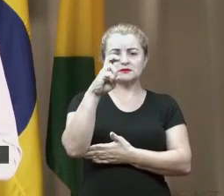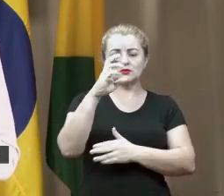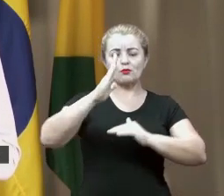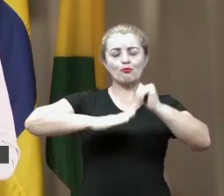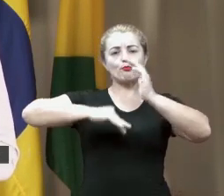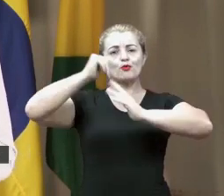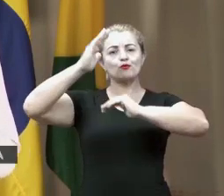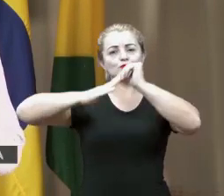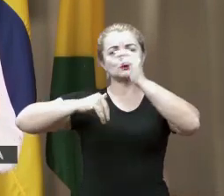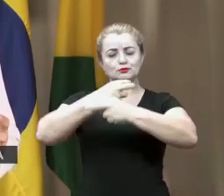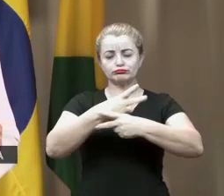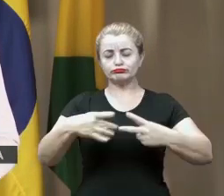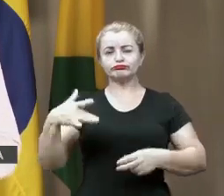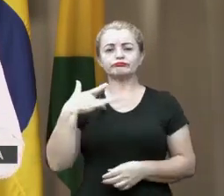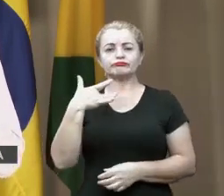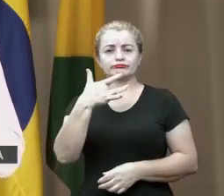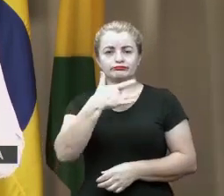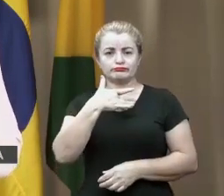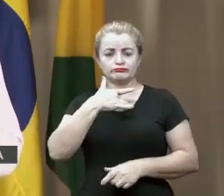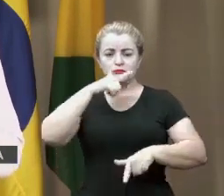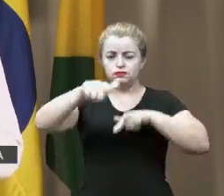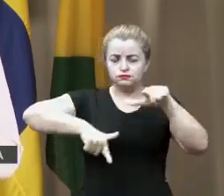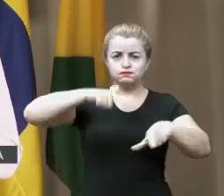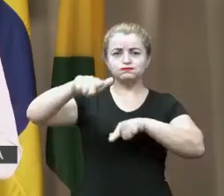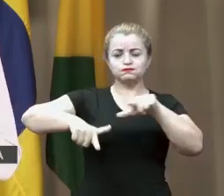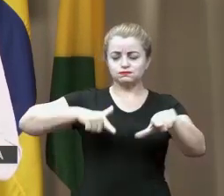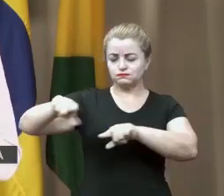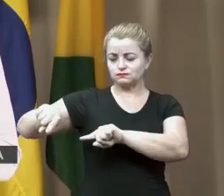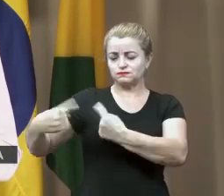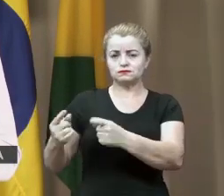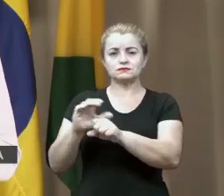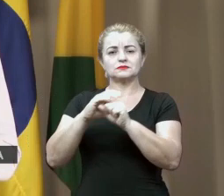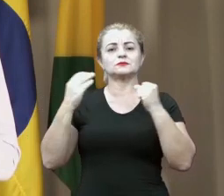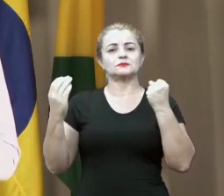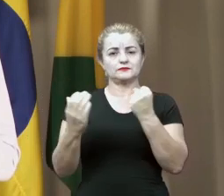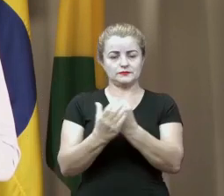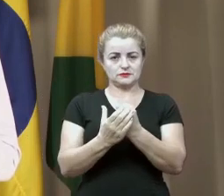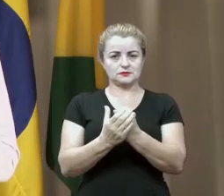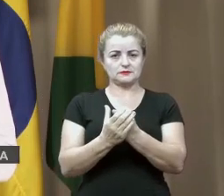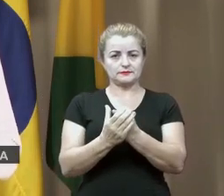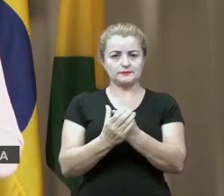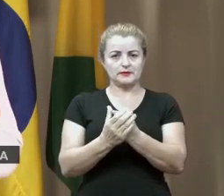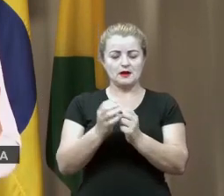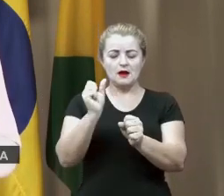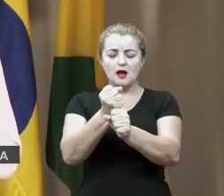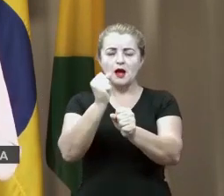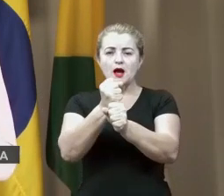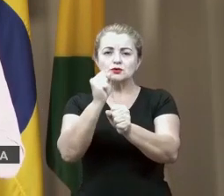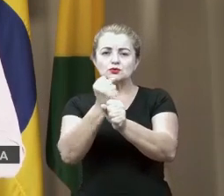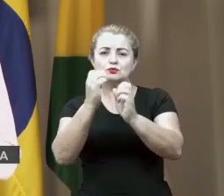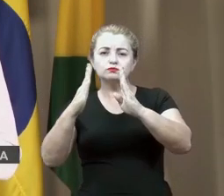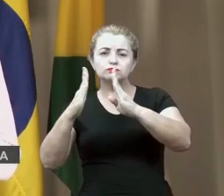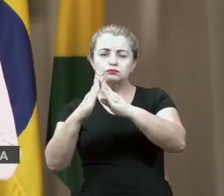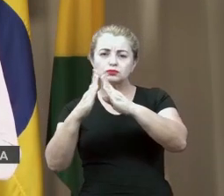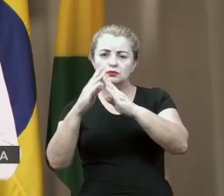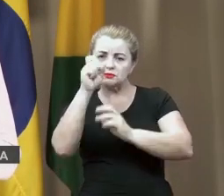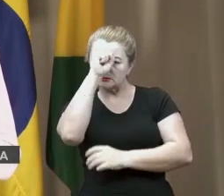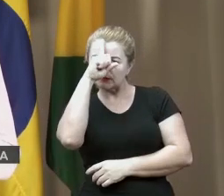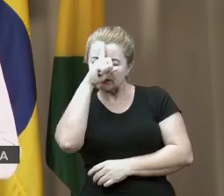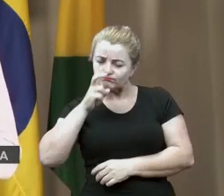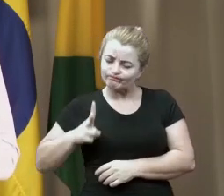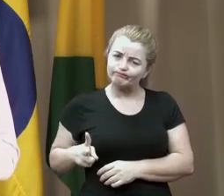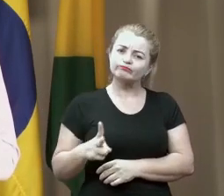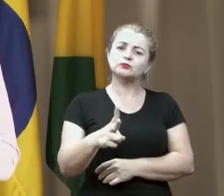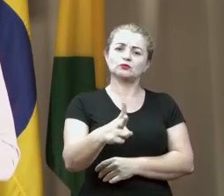profissionais da saúde para atuar nessa guerra contra o vírus. As obras dos hospitais de